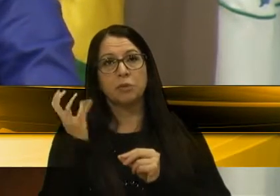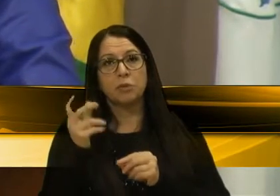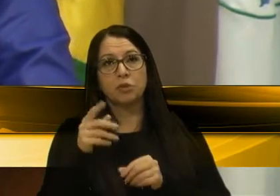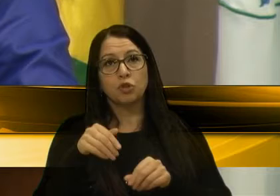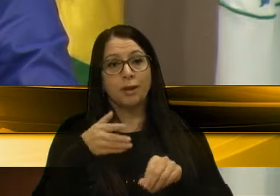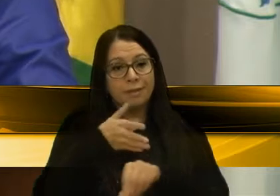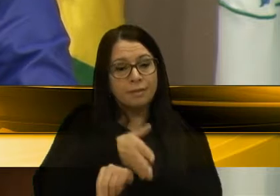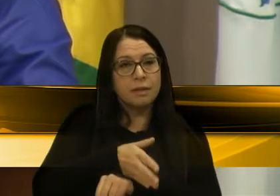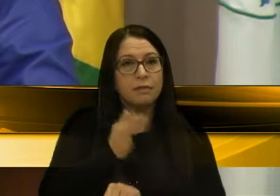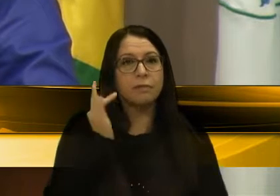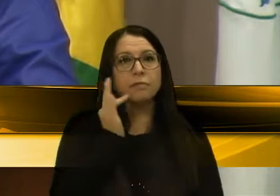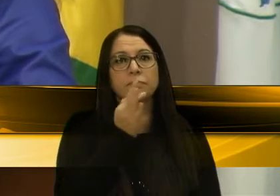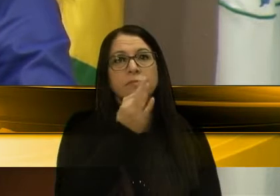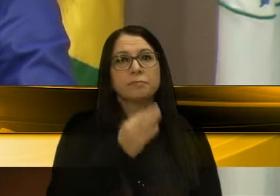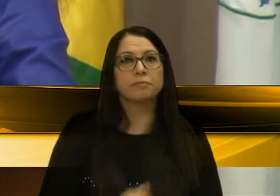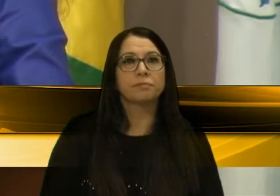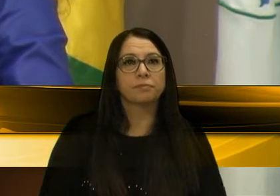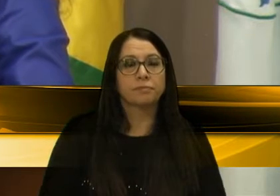trevo de acesso à Forqueta.